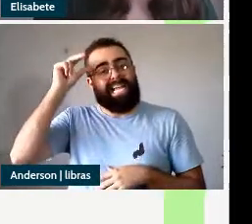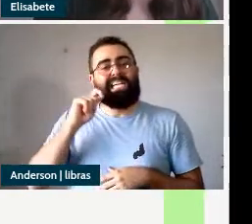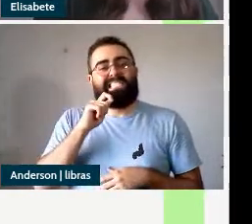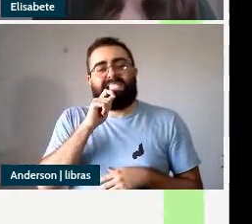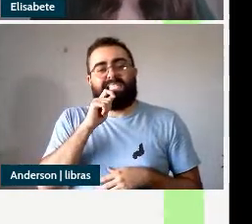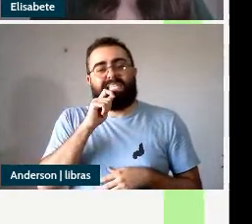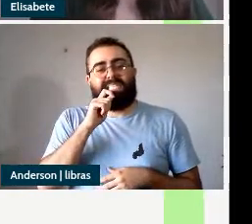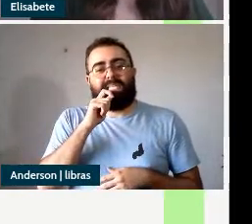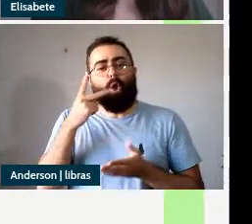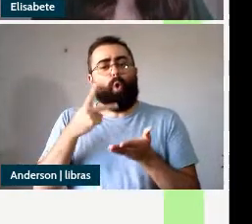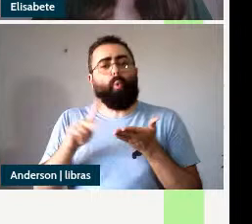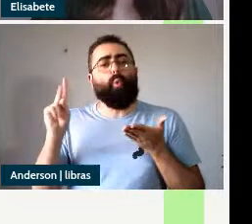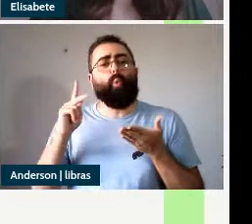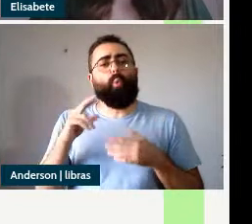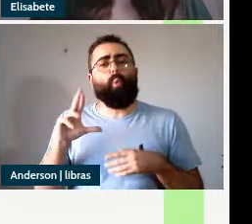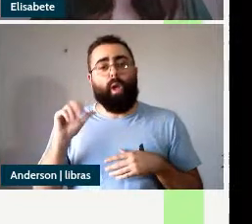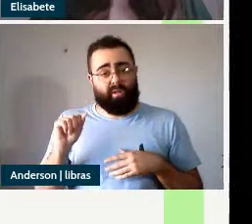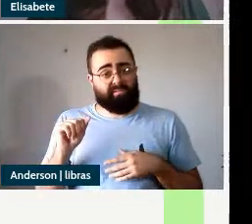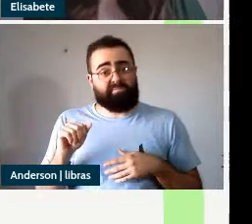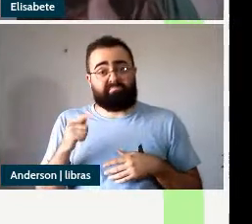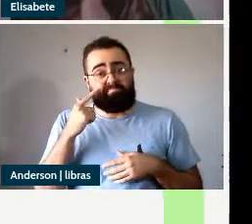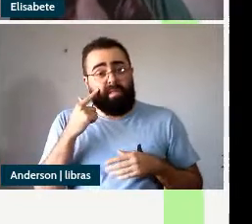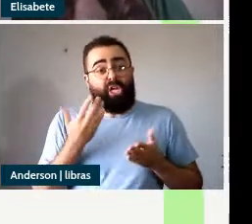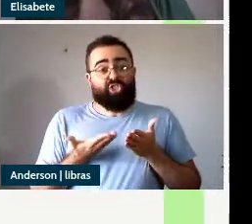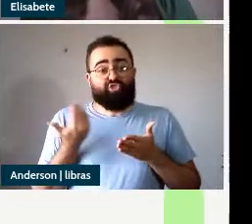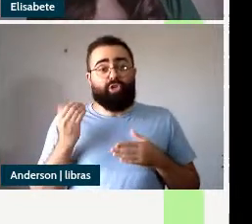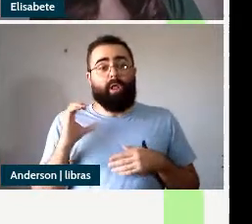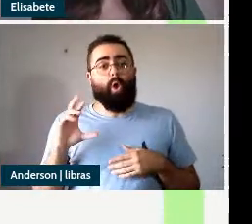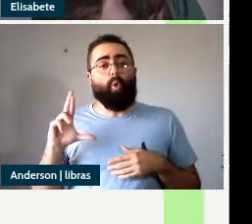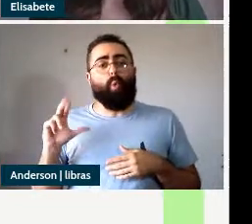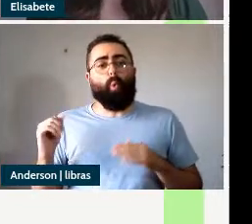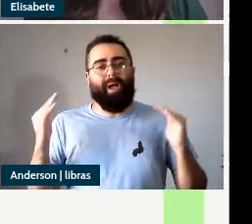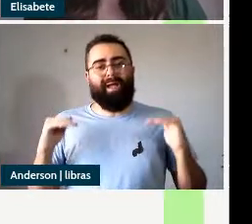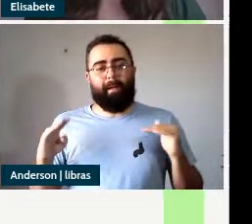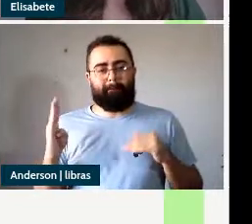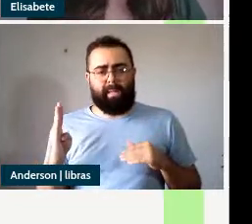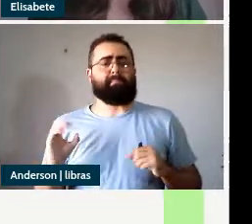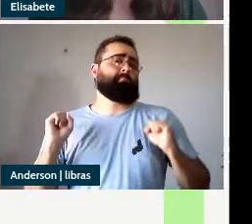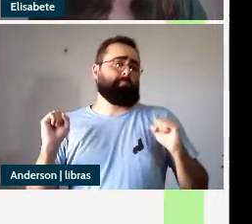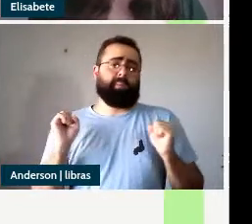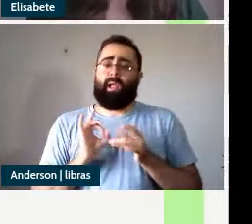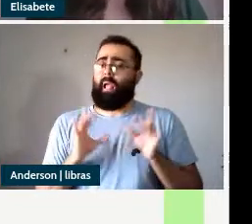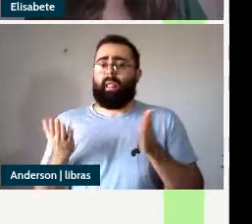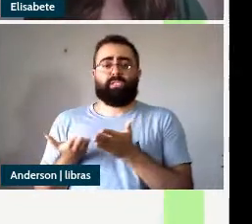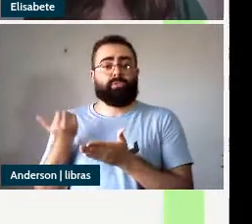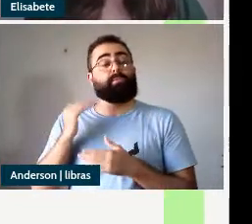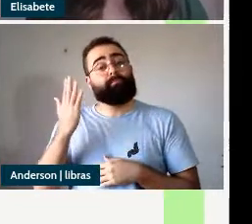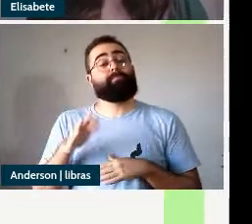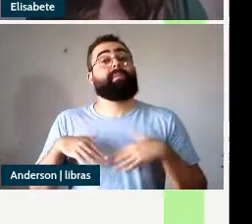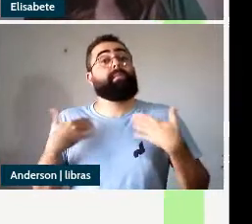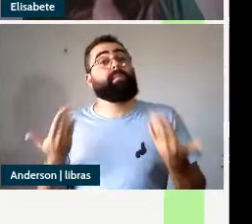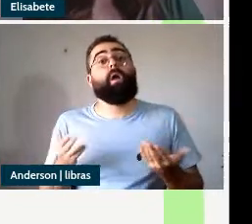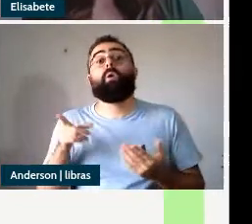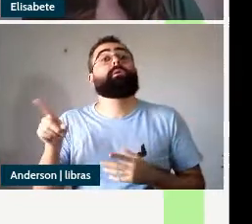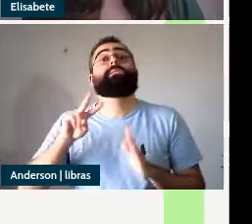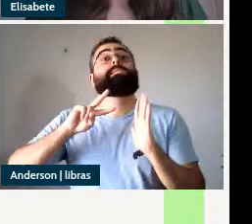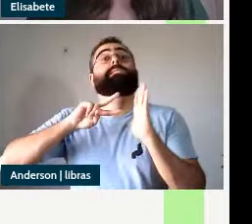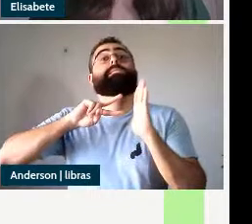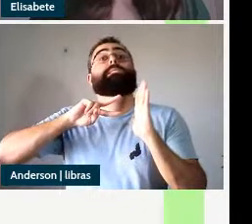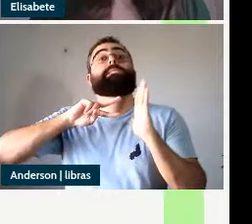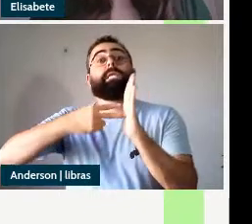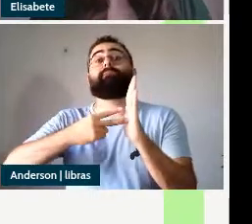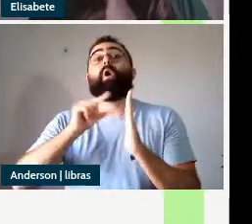continua bem formada esse fato a respeito desses predicados secundários ele indica que os